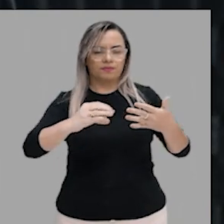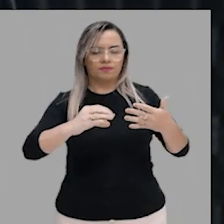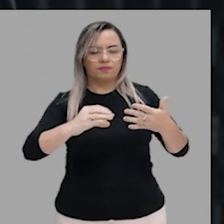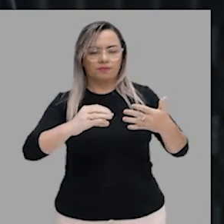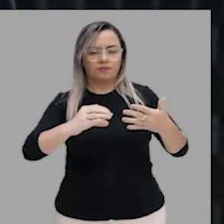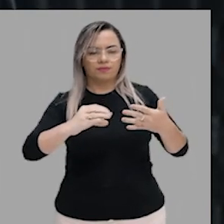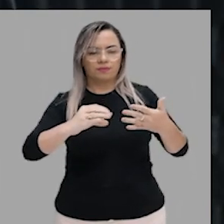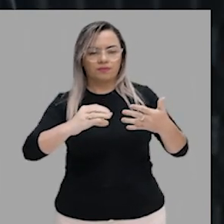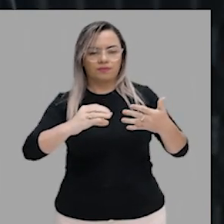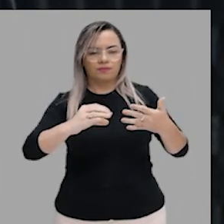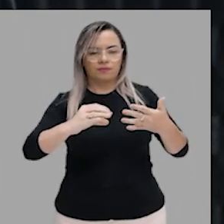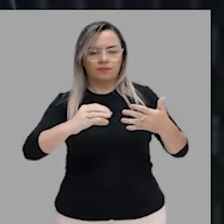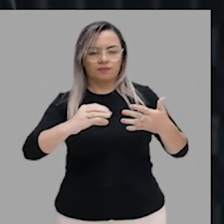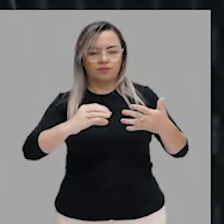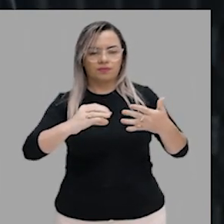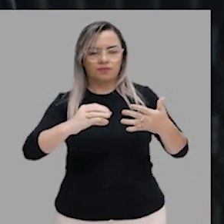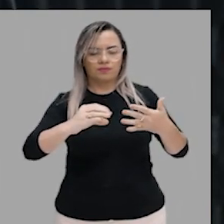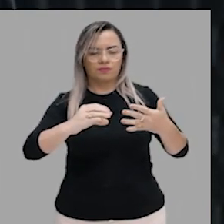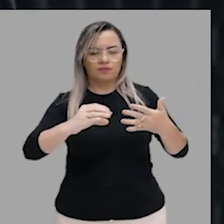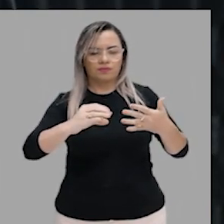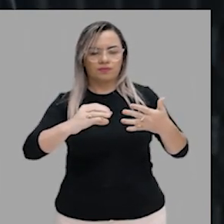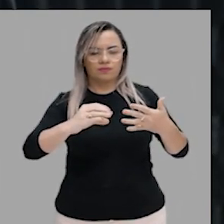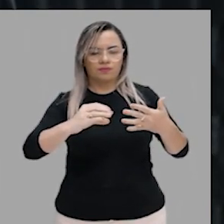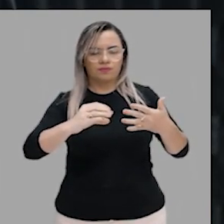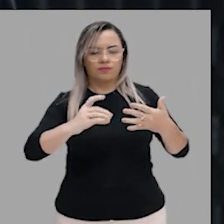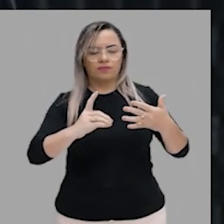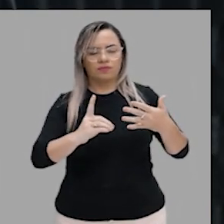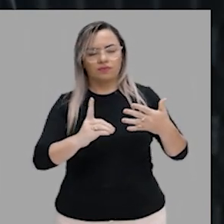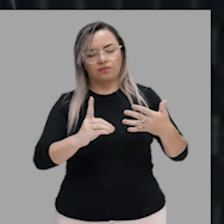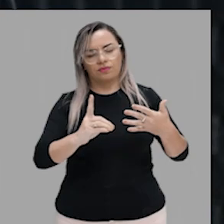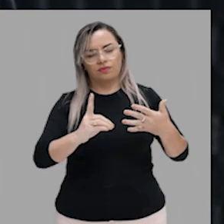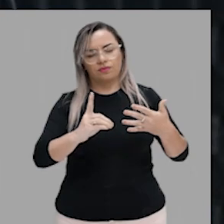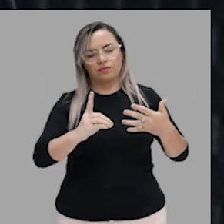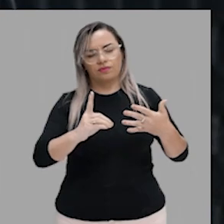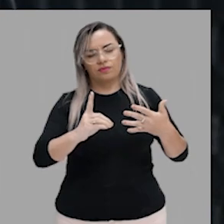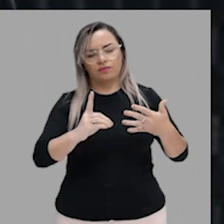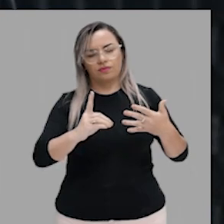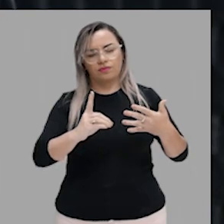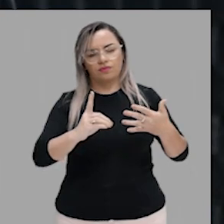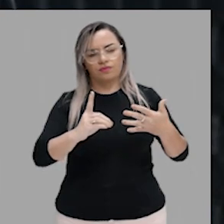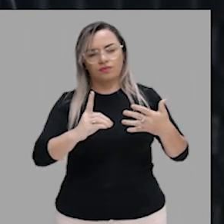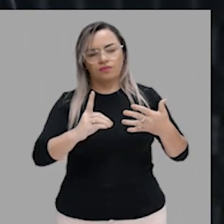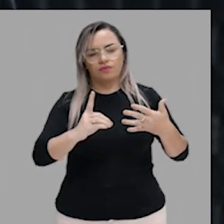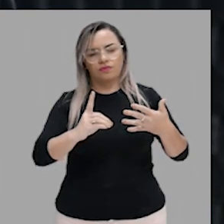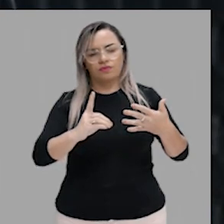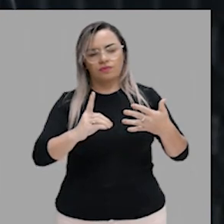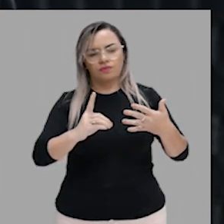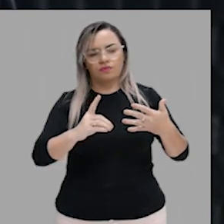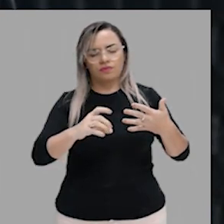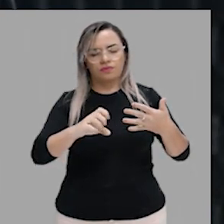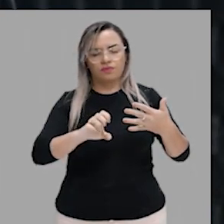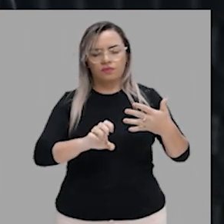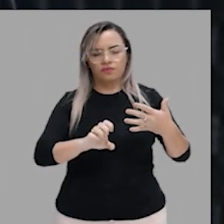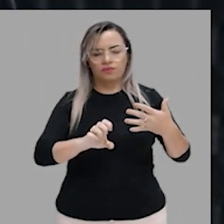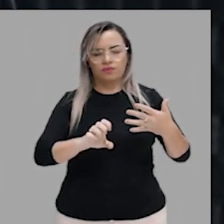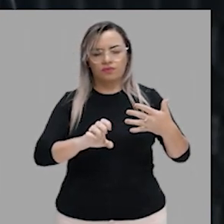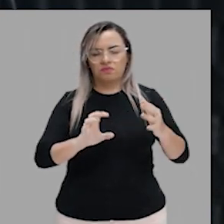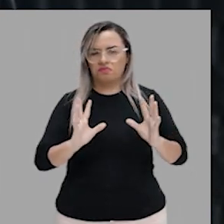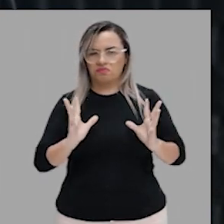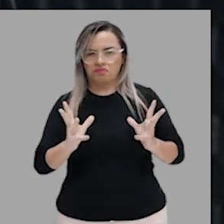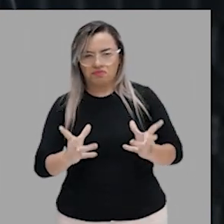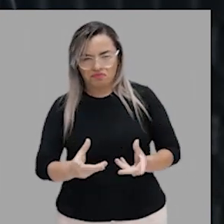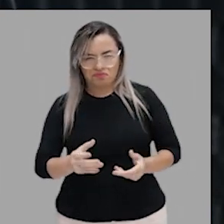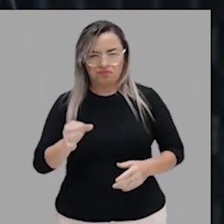C, 1, 2 e 4. Letra D, 2 e 3. E letra E, todas estão